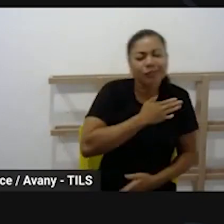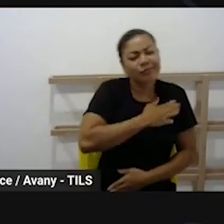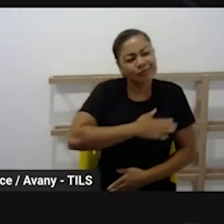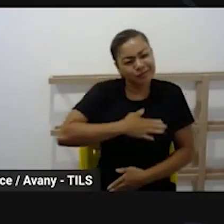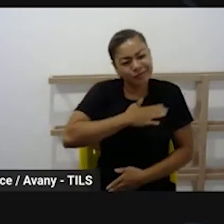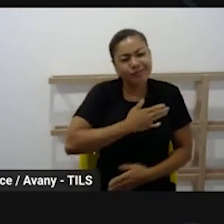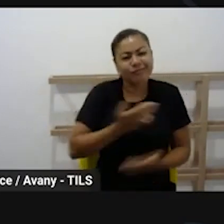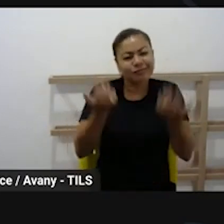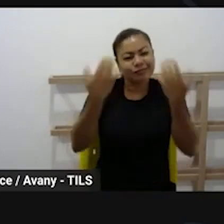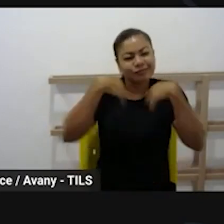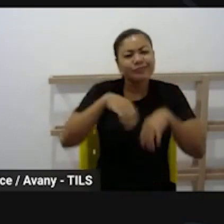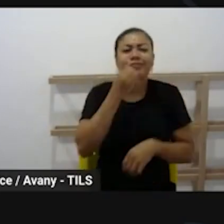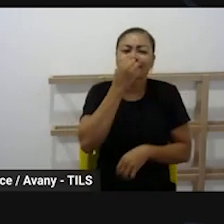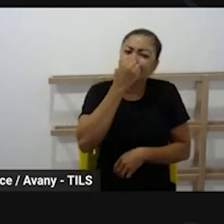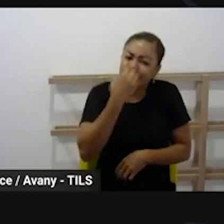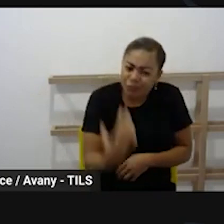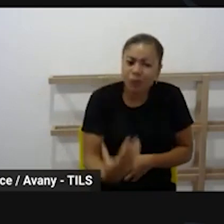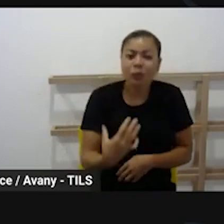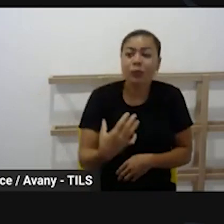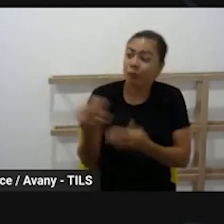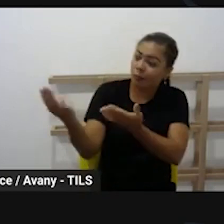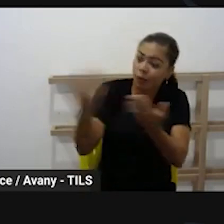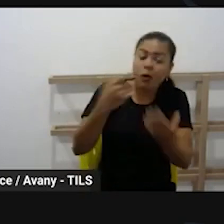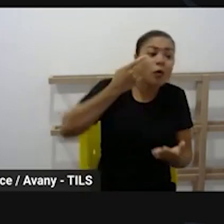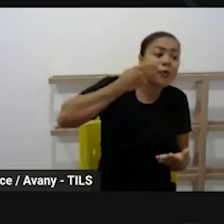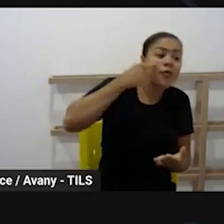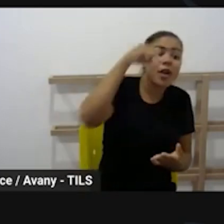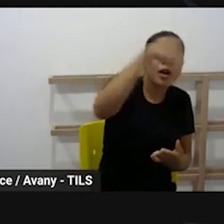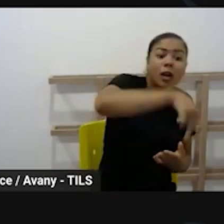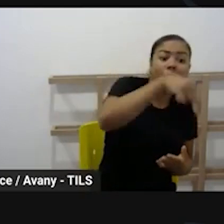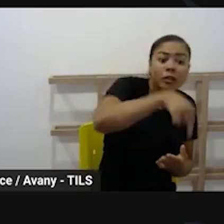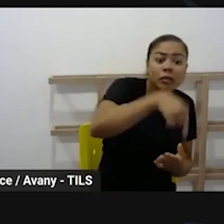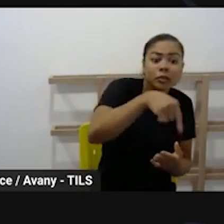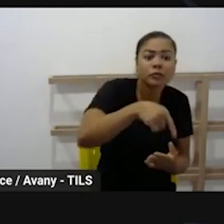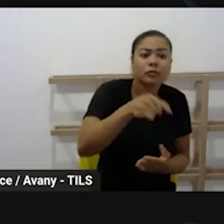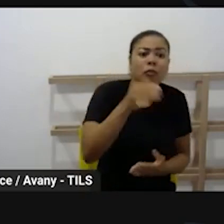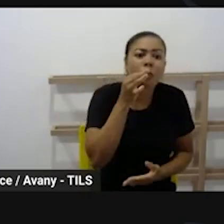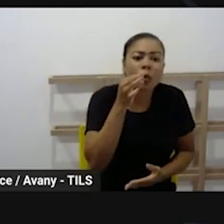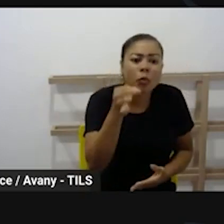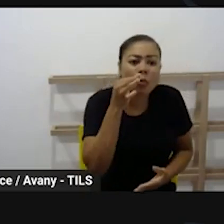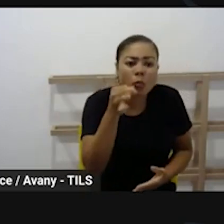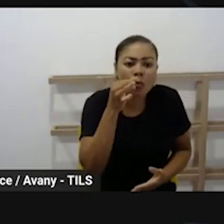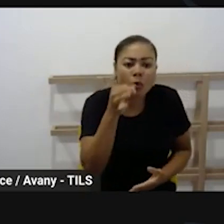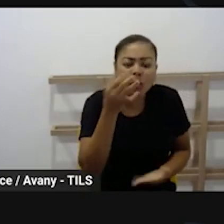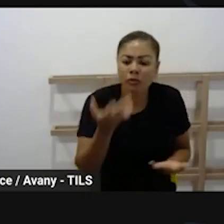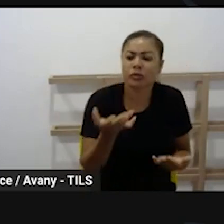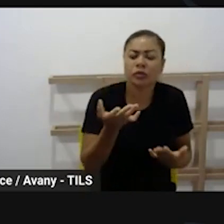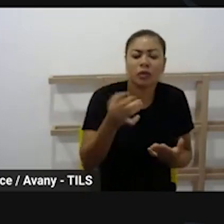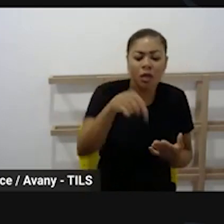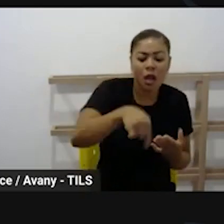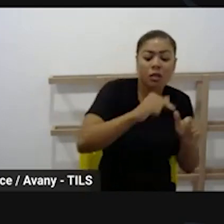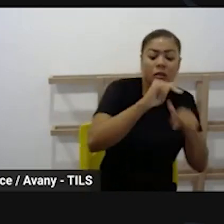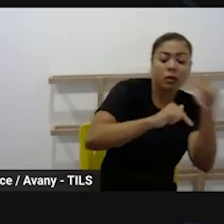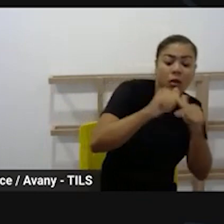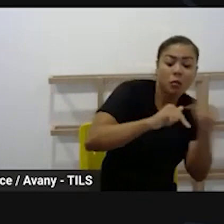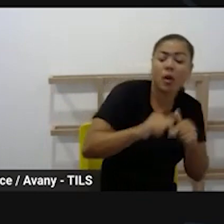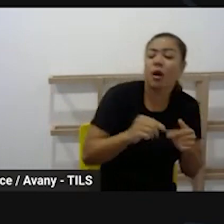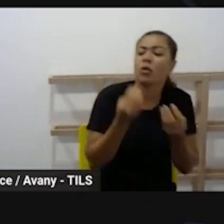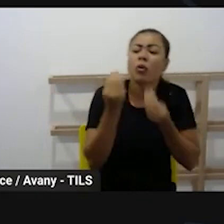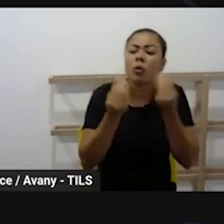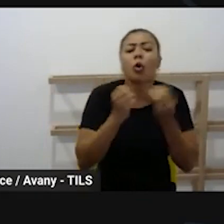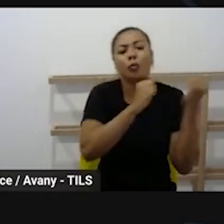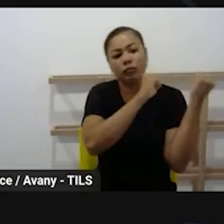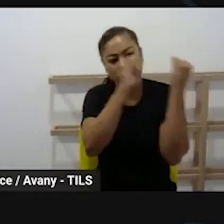Apresentar a escola, mostrar a proposta de trabalho que a escola desenvolve, mostrar a concepção que vocês acreditam. E aí, muitas